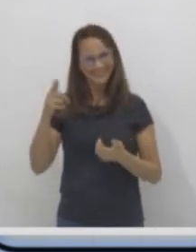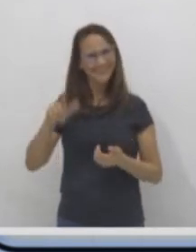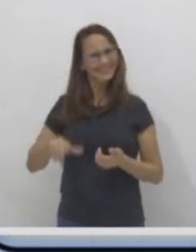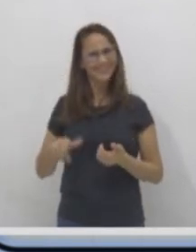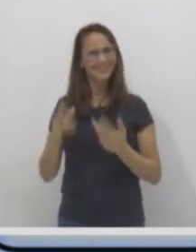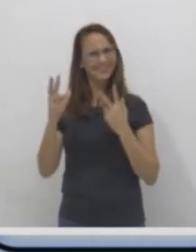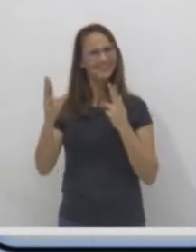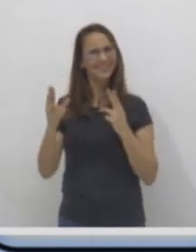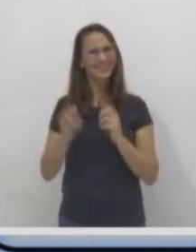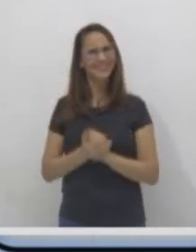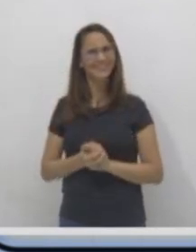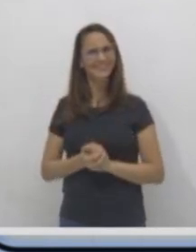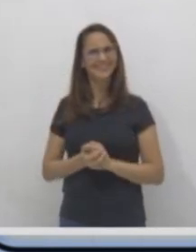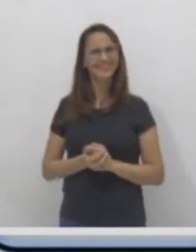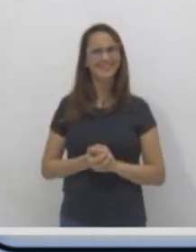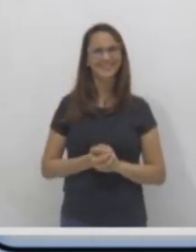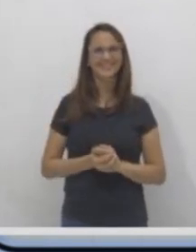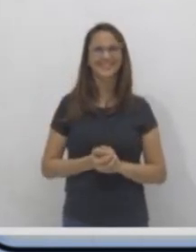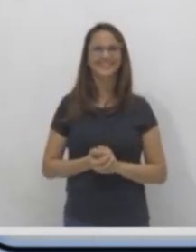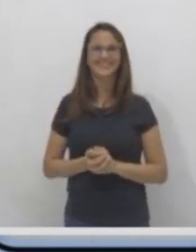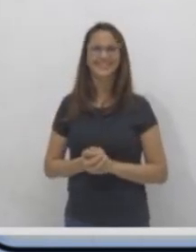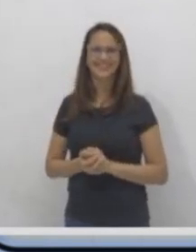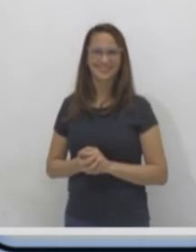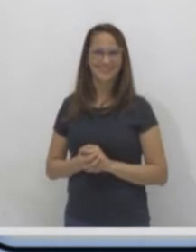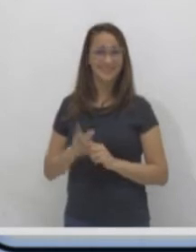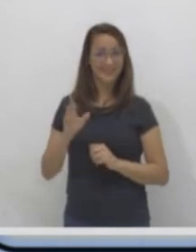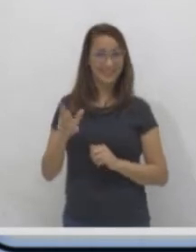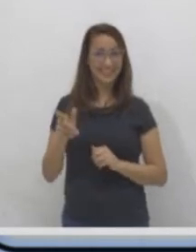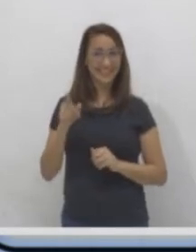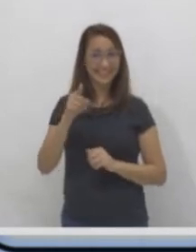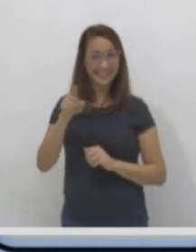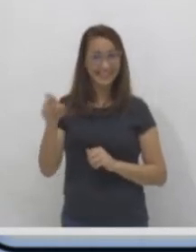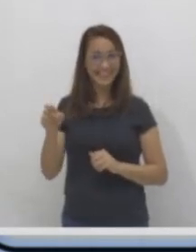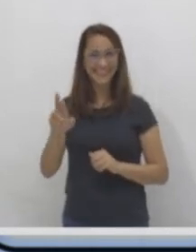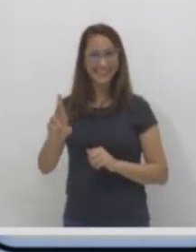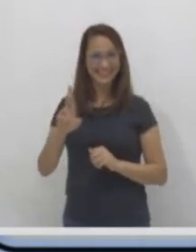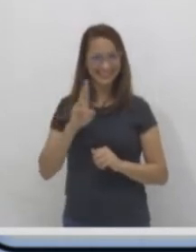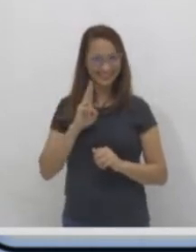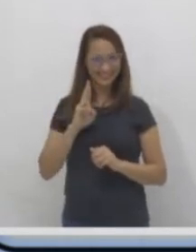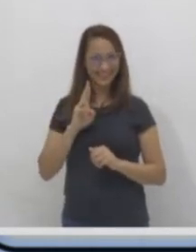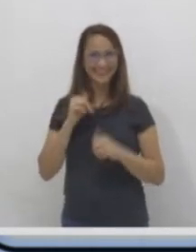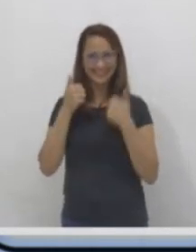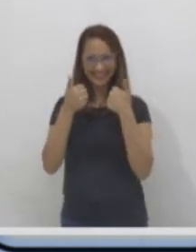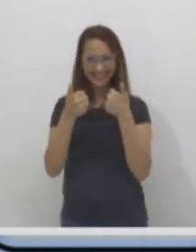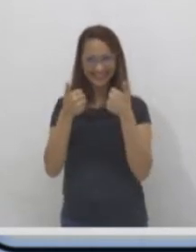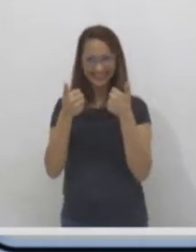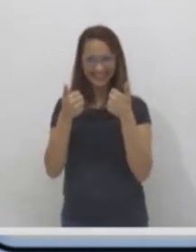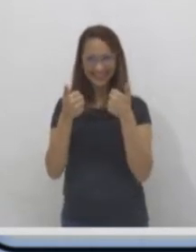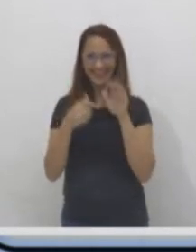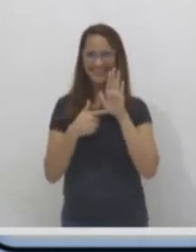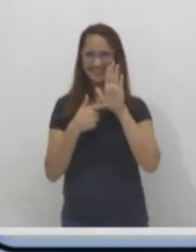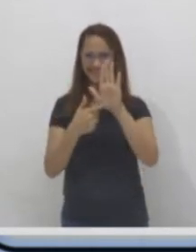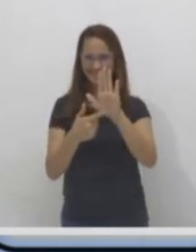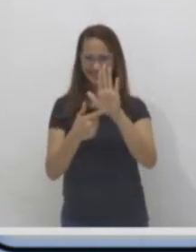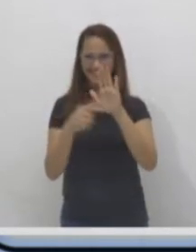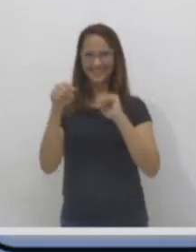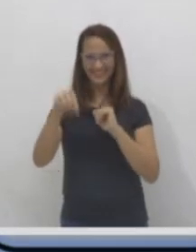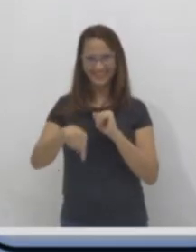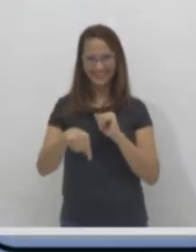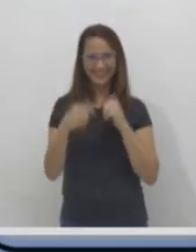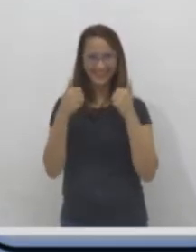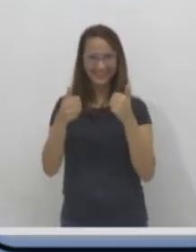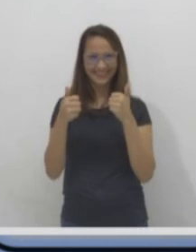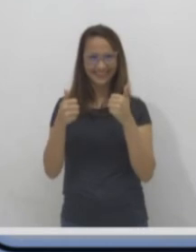estão craques. Manda ver aí. E, feito isso, manda para a gente a resposta que a gente tem o maior prazer de colocar aqui no ar. Tá ok?